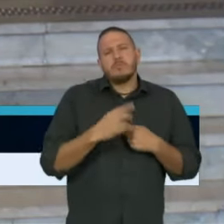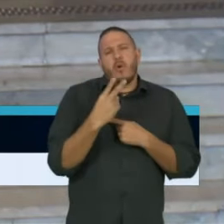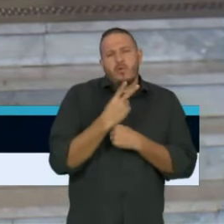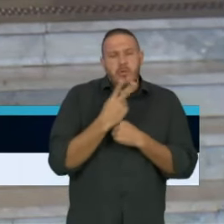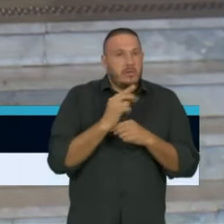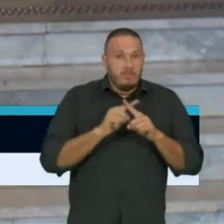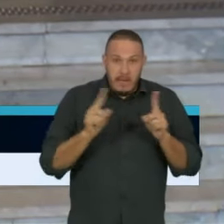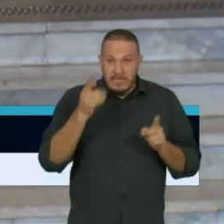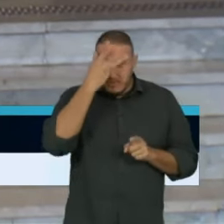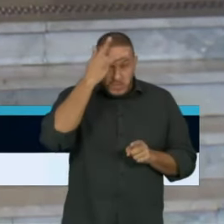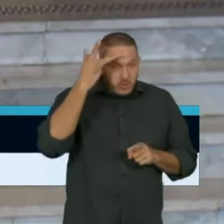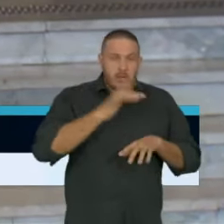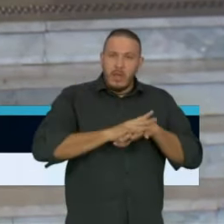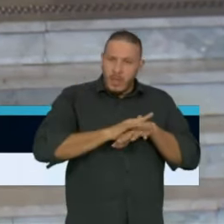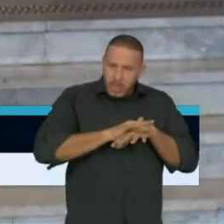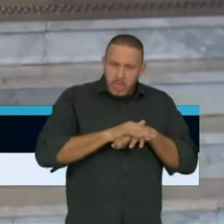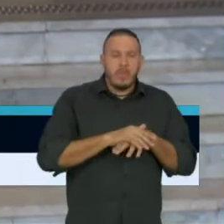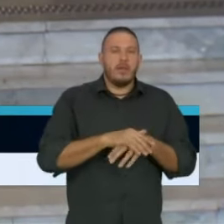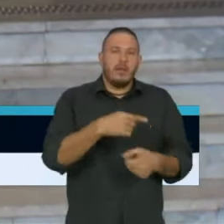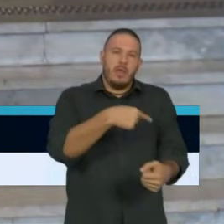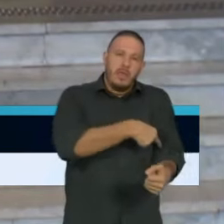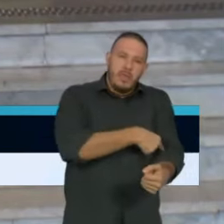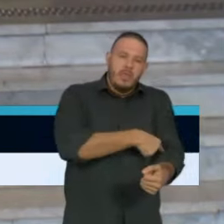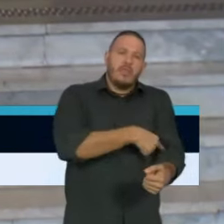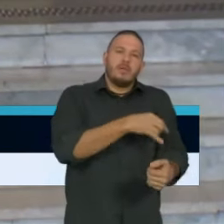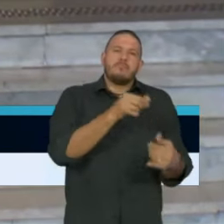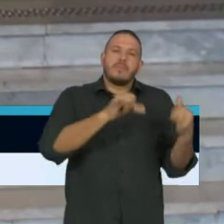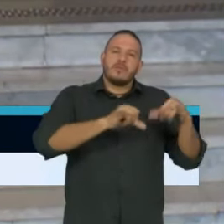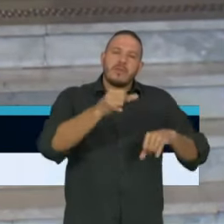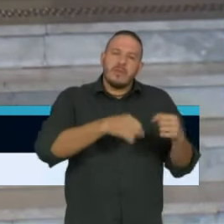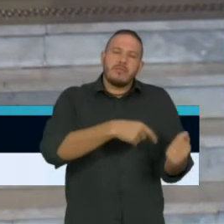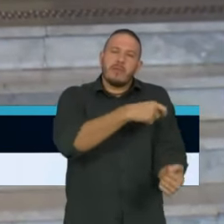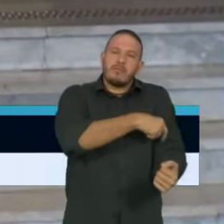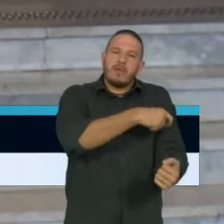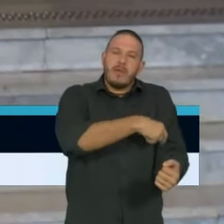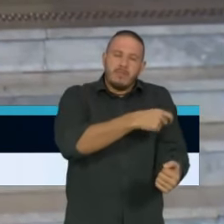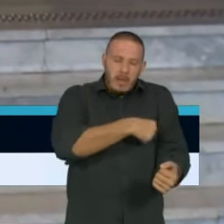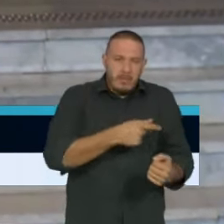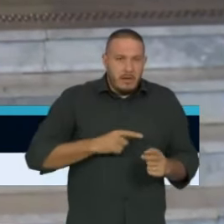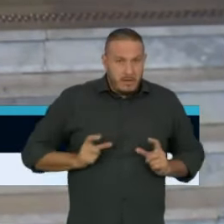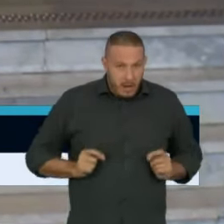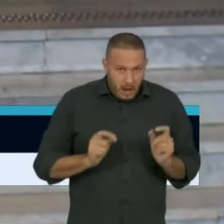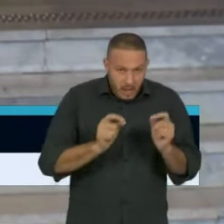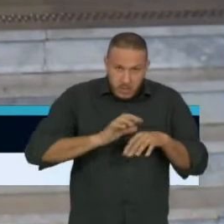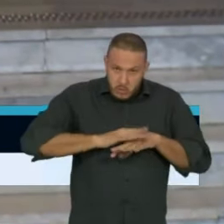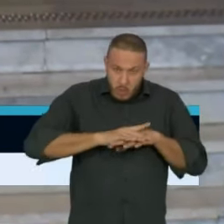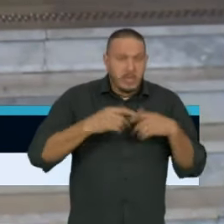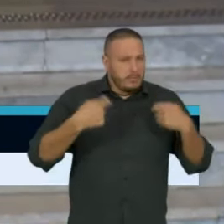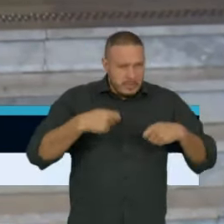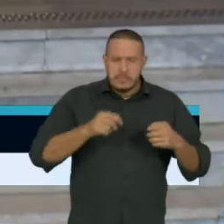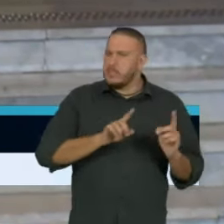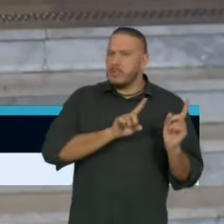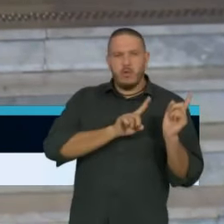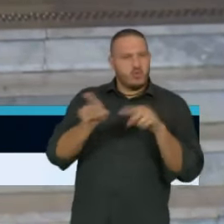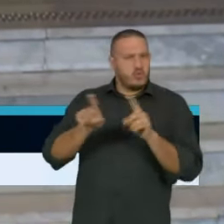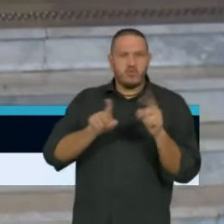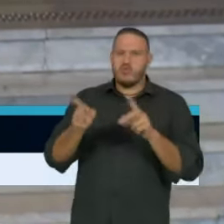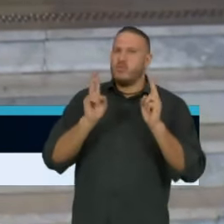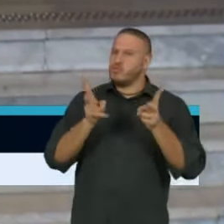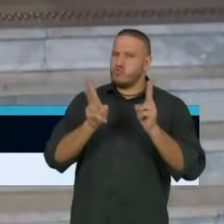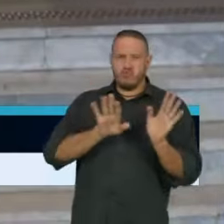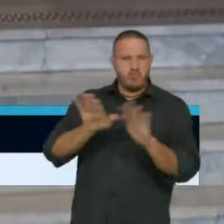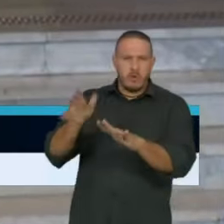mas os doentes que fazem uso de tratamentos regulares precisam continuar sendo acompanhados medicamente.